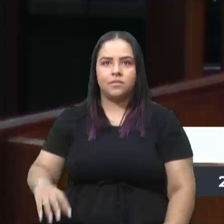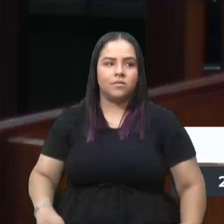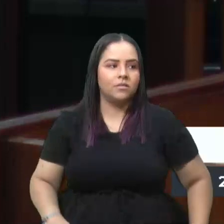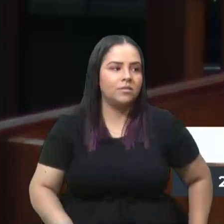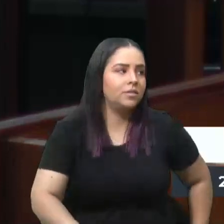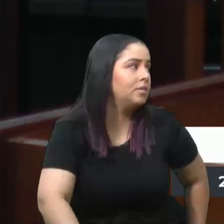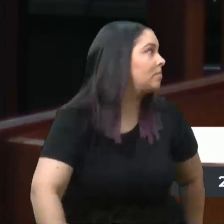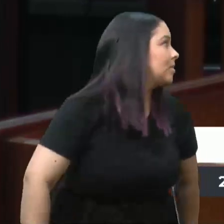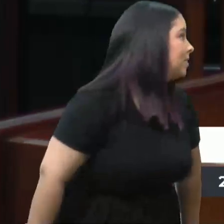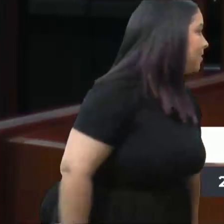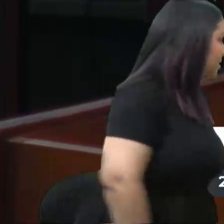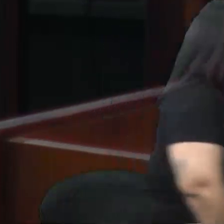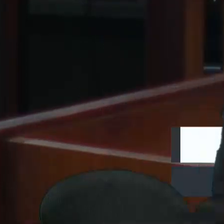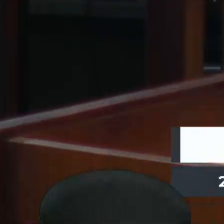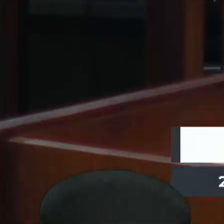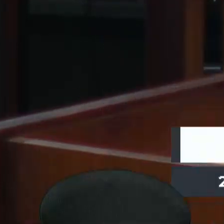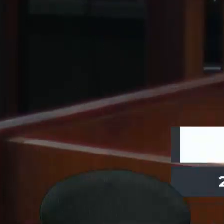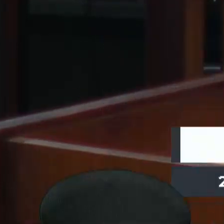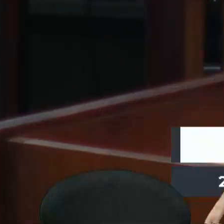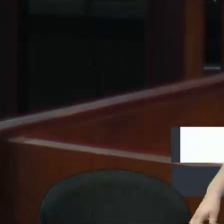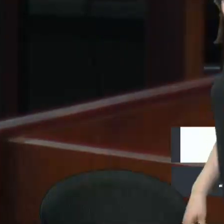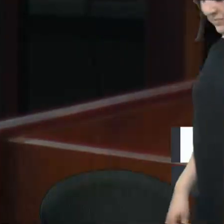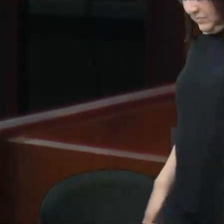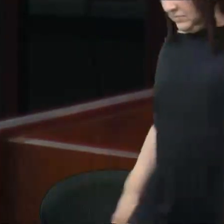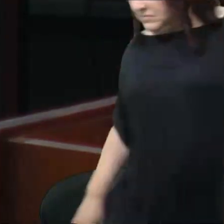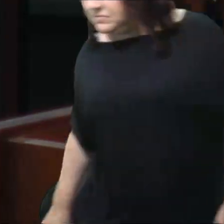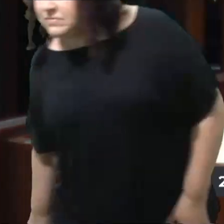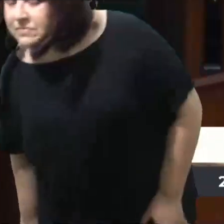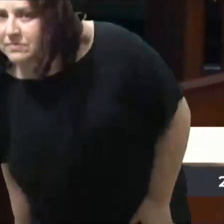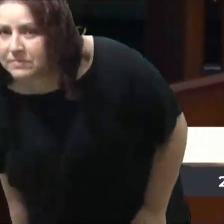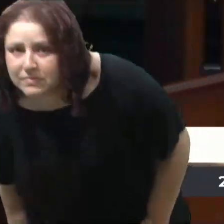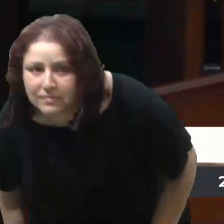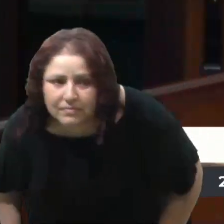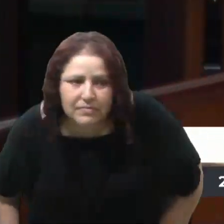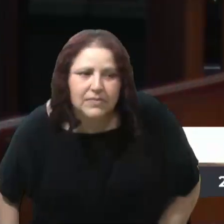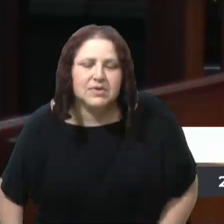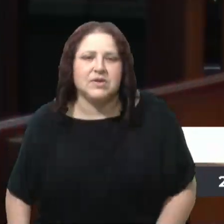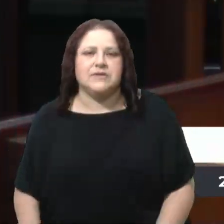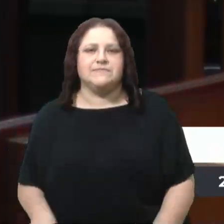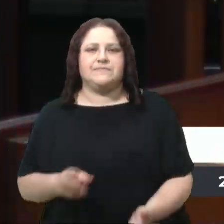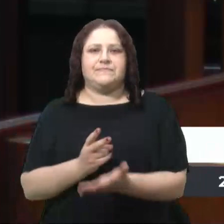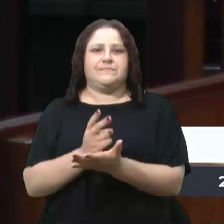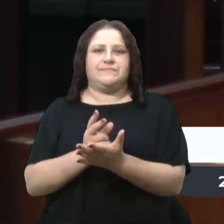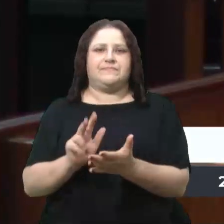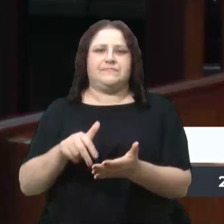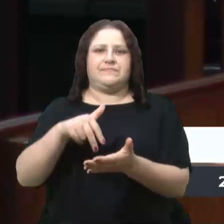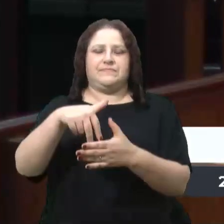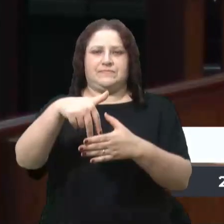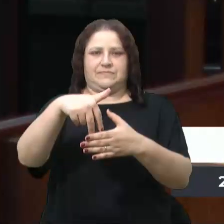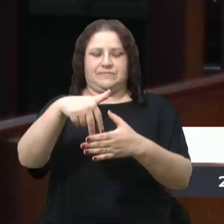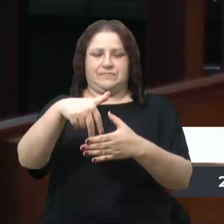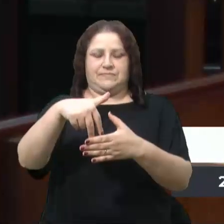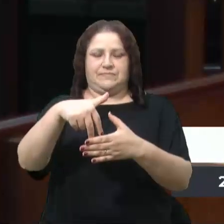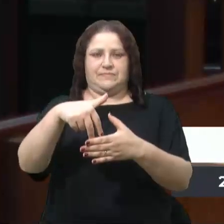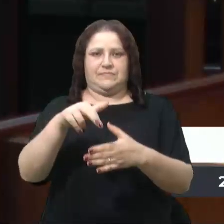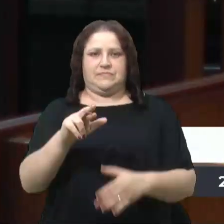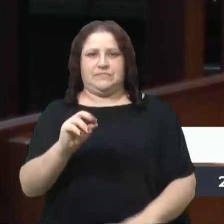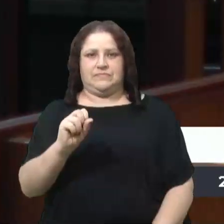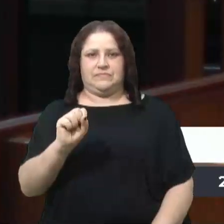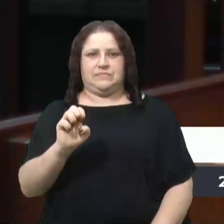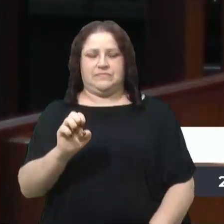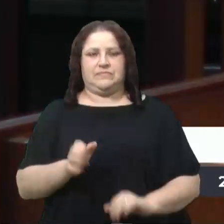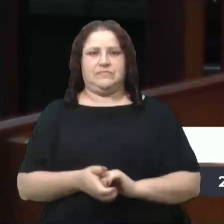Segue na tribuna. Rose Frigieri. Eu quero expressar a minha solidariedade aos povos